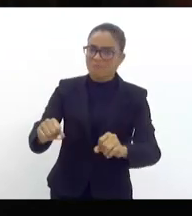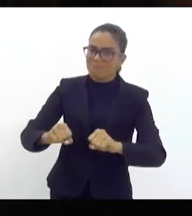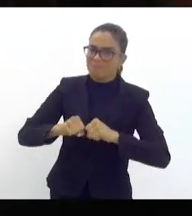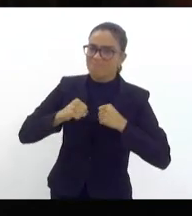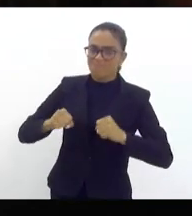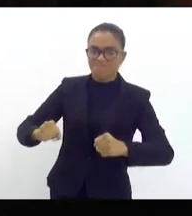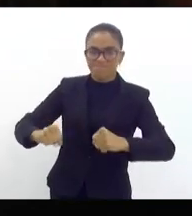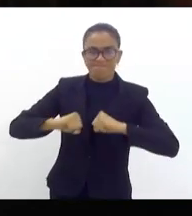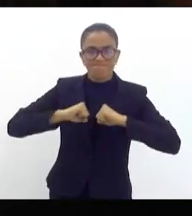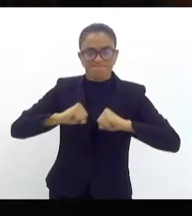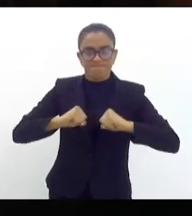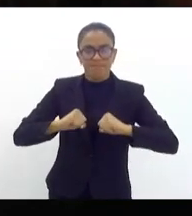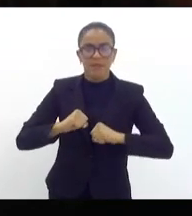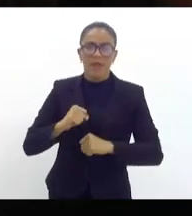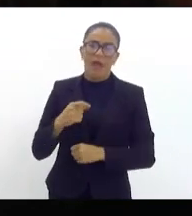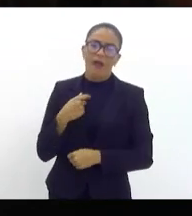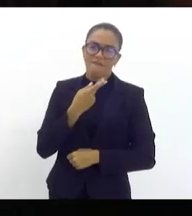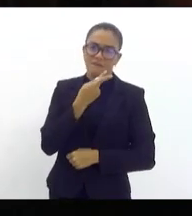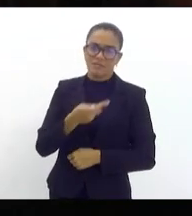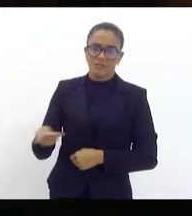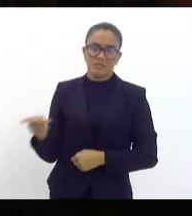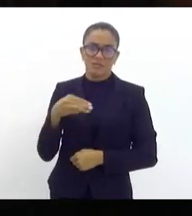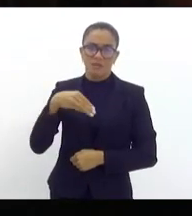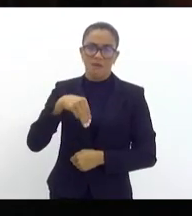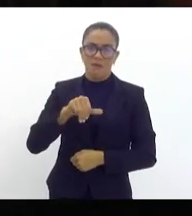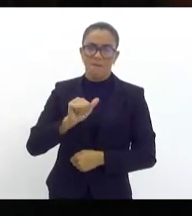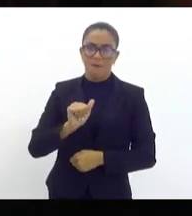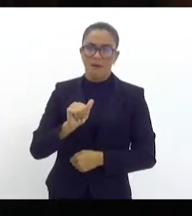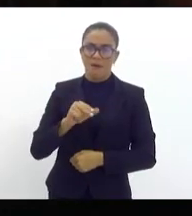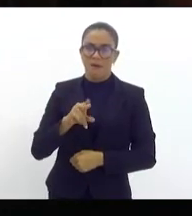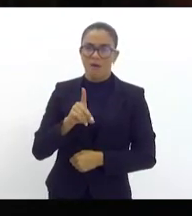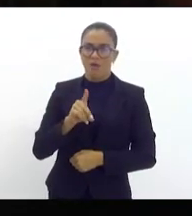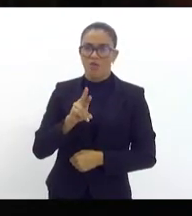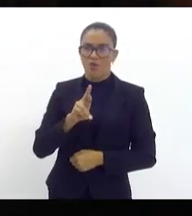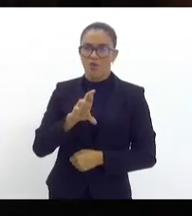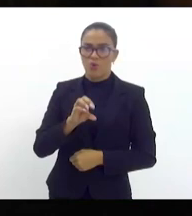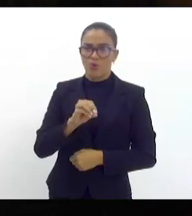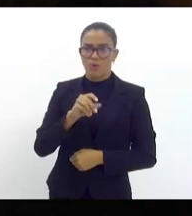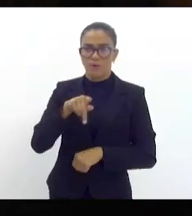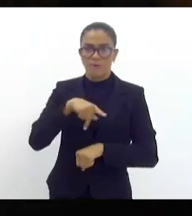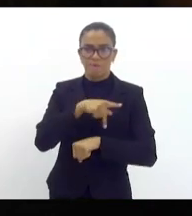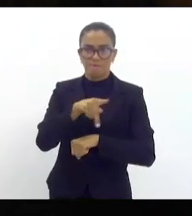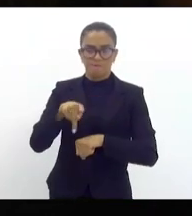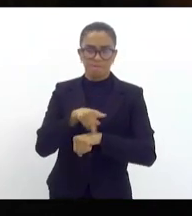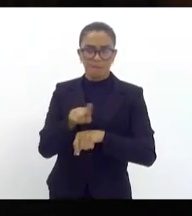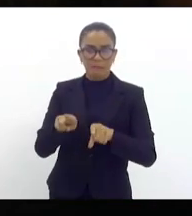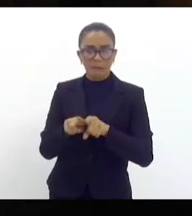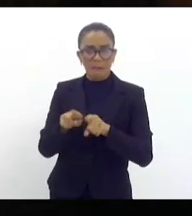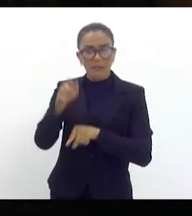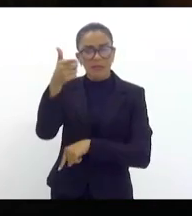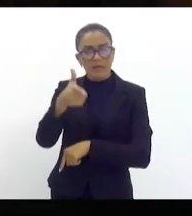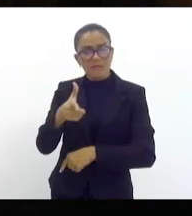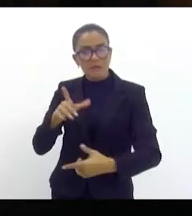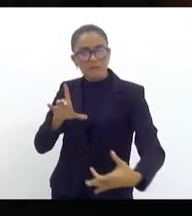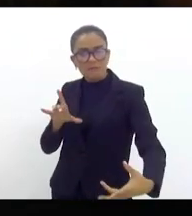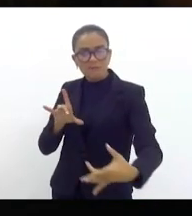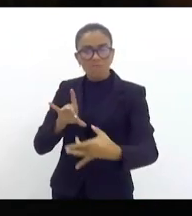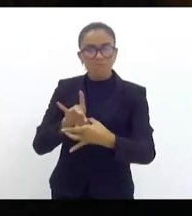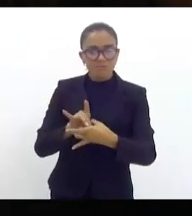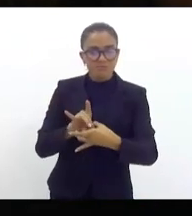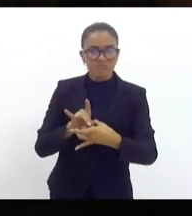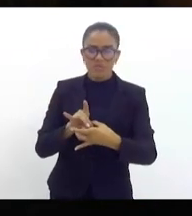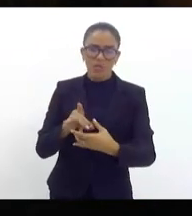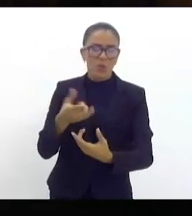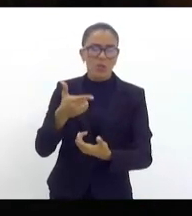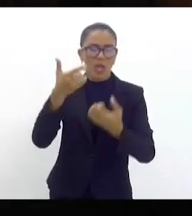brasileiro à visita do Maduro aqui no nosso país e dessa reaproximação que não se justifica